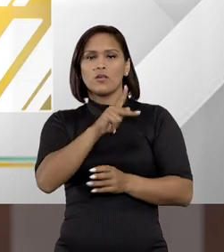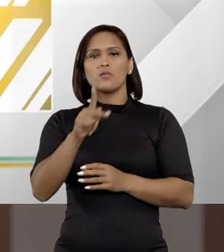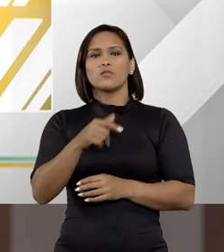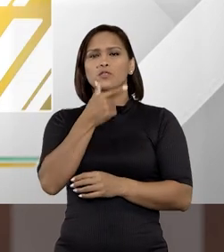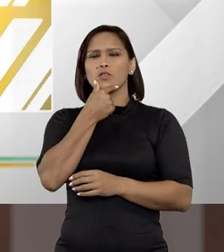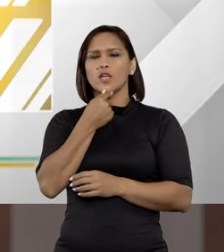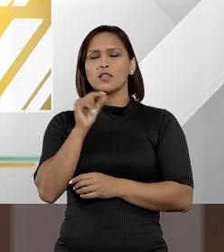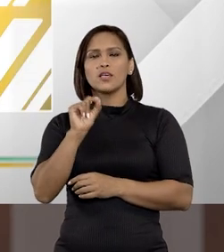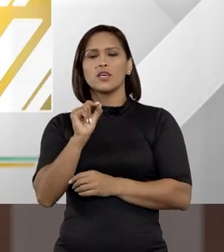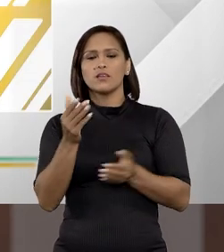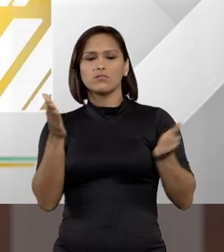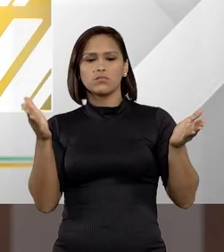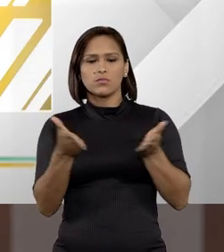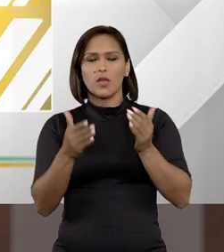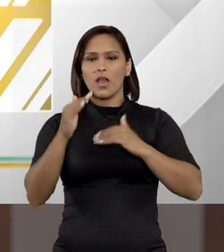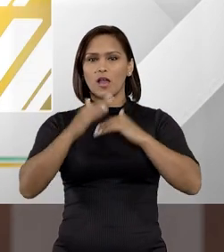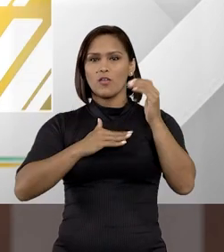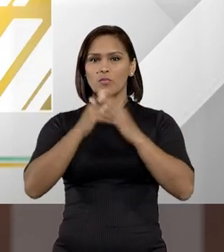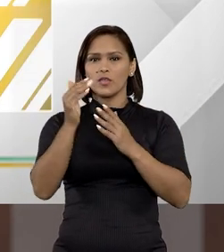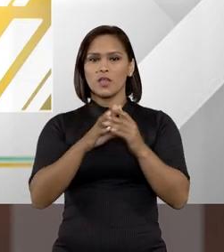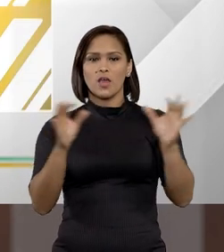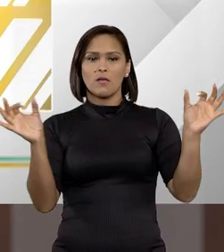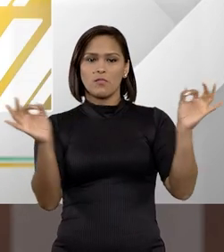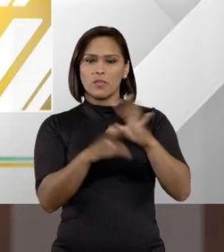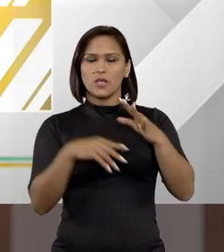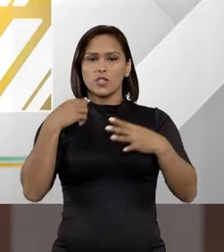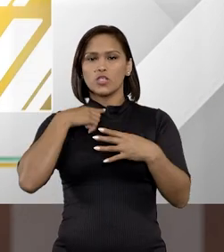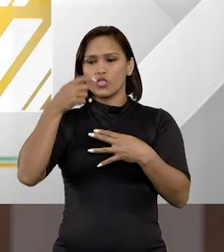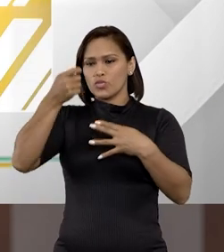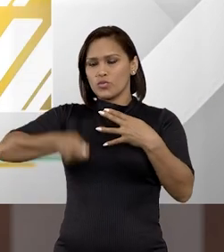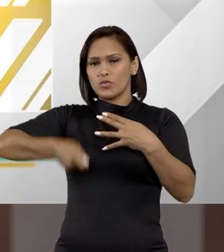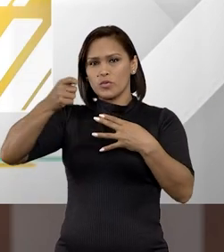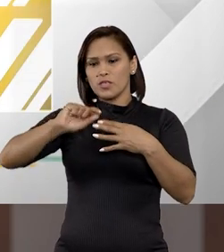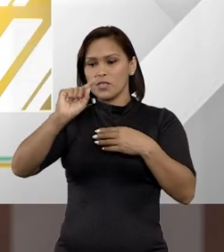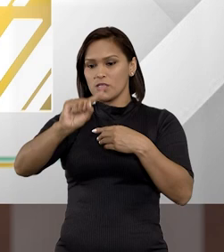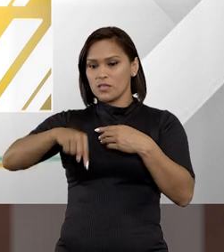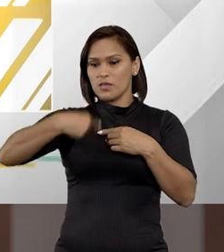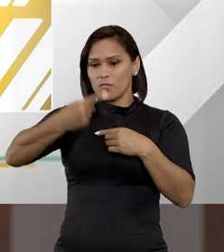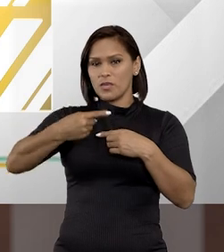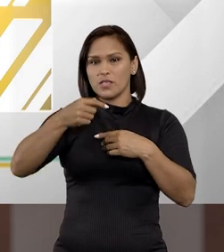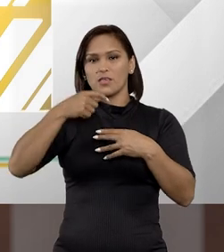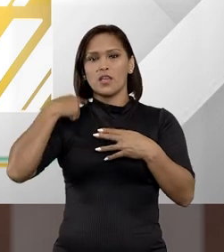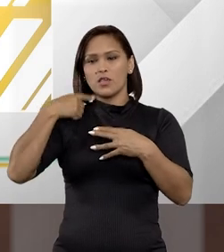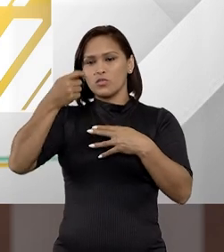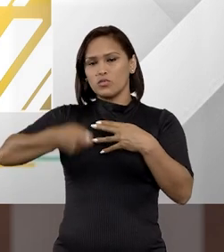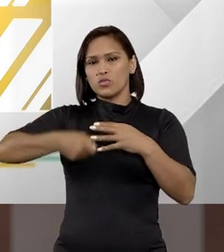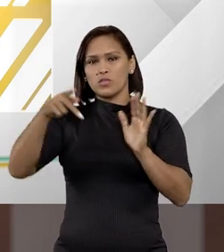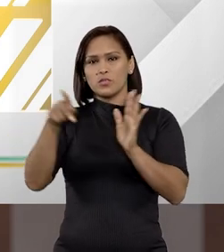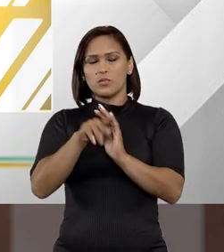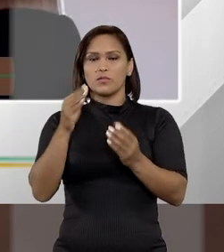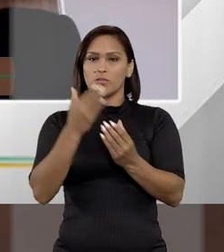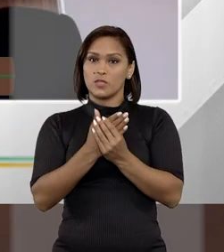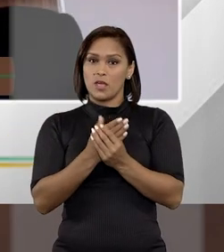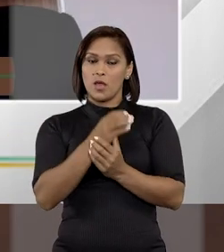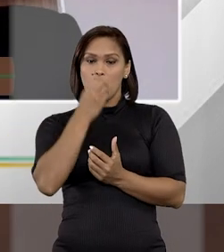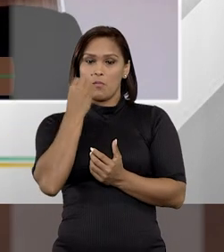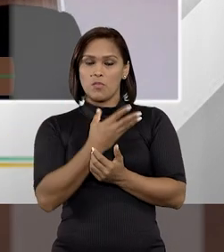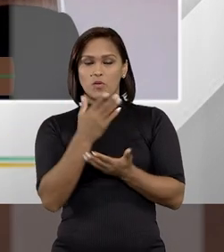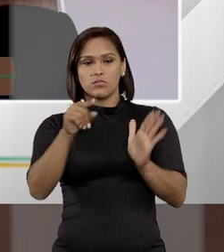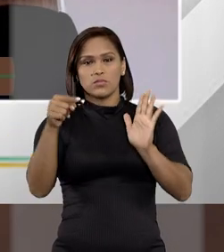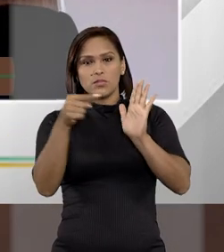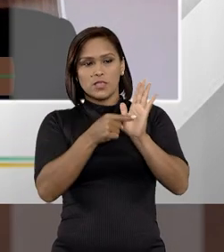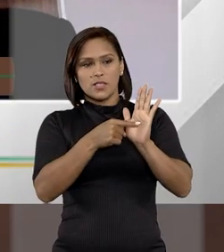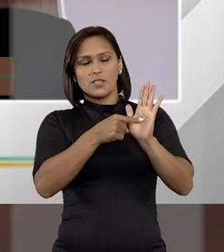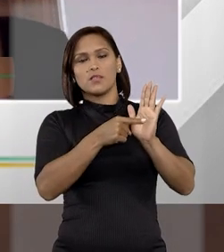Professor Eduardo, e em que momento a competência deixa de ser do juiz das garantias e passa a ser do juiz da causa? Bom, com o